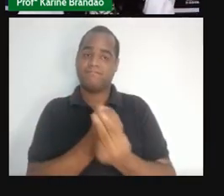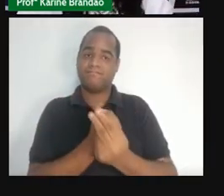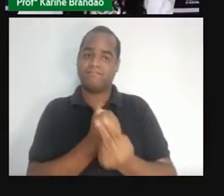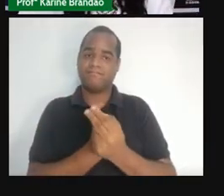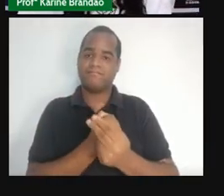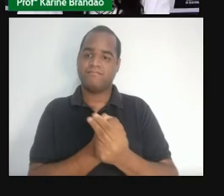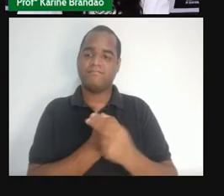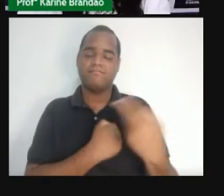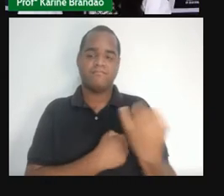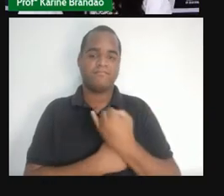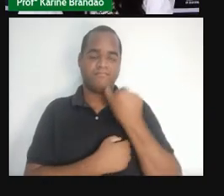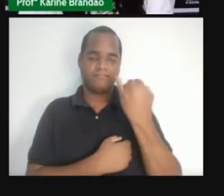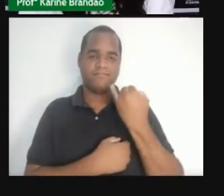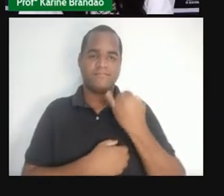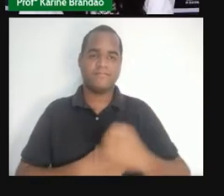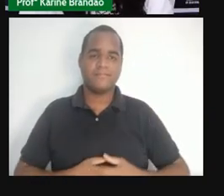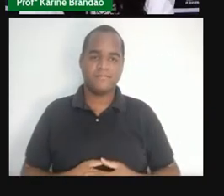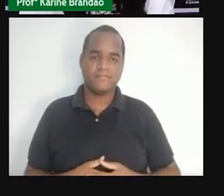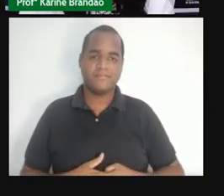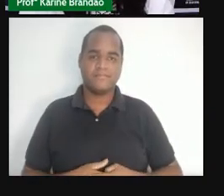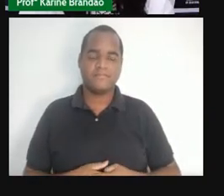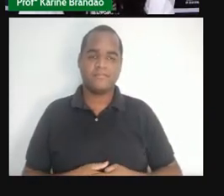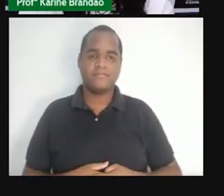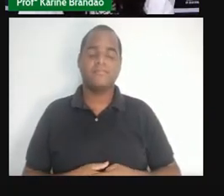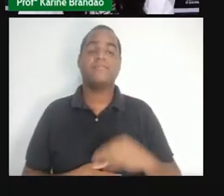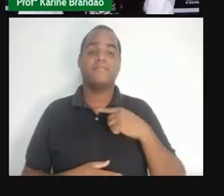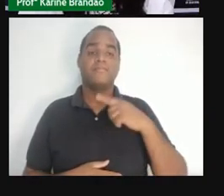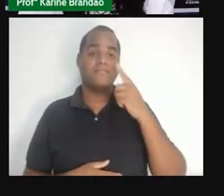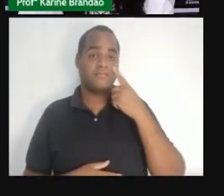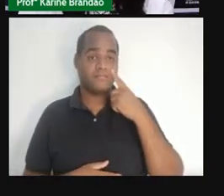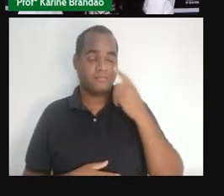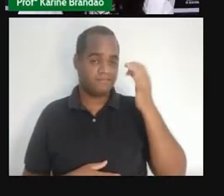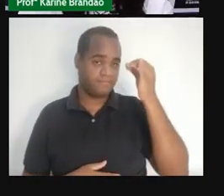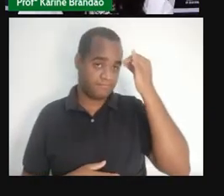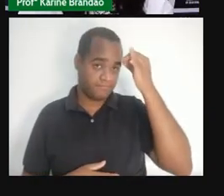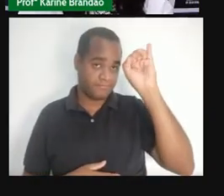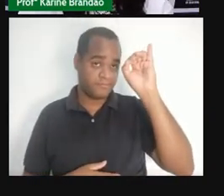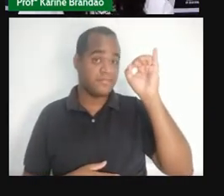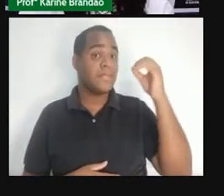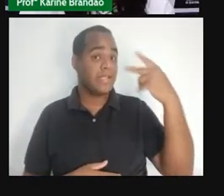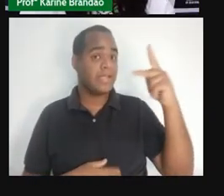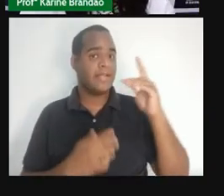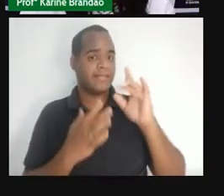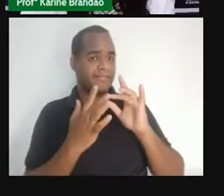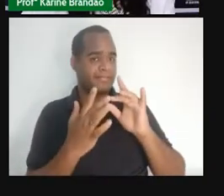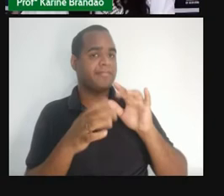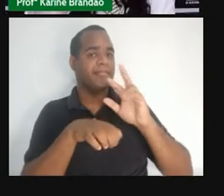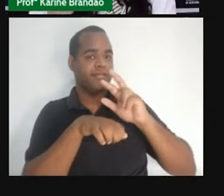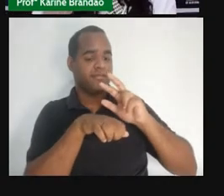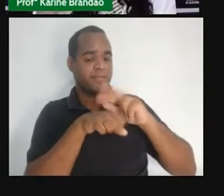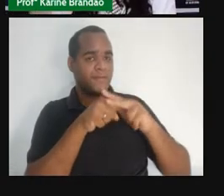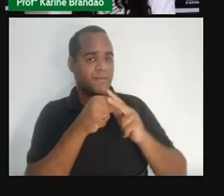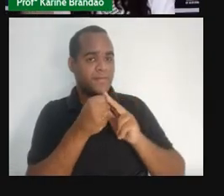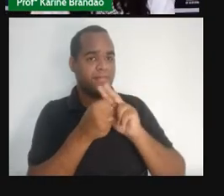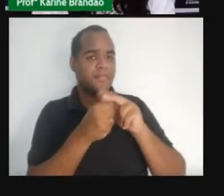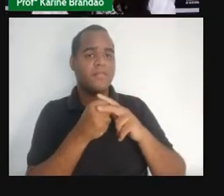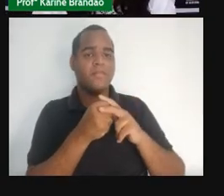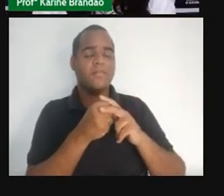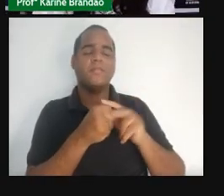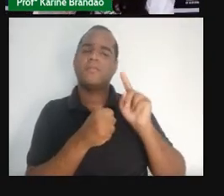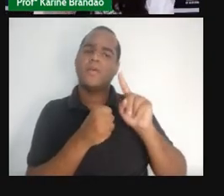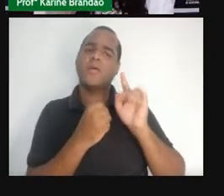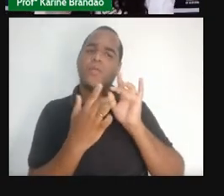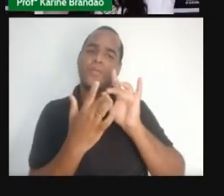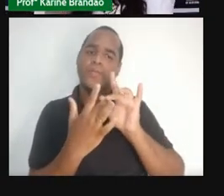ler as alternativas. Evitar que elas entrem em contato com o vírus. Vai evitar o contato,